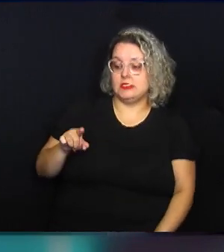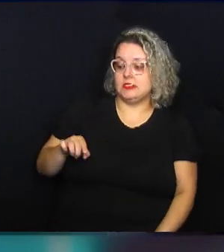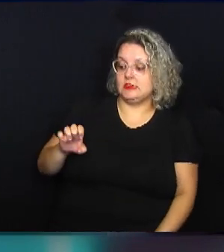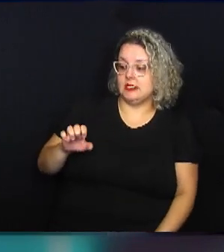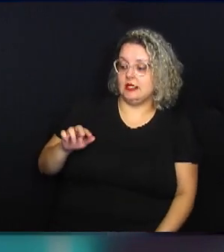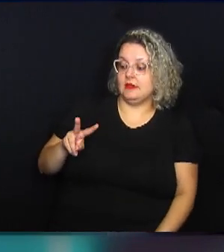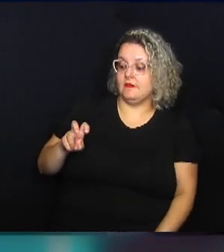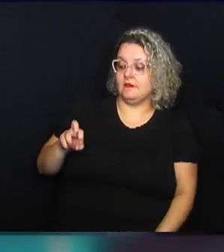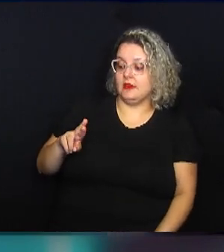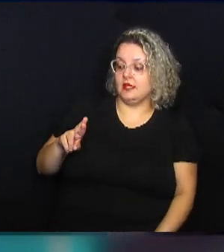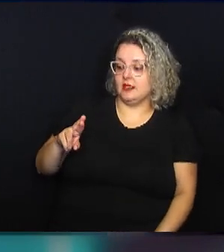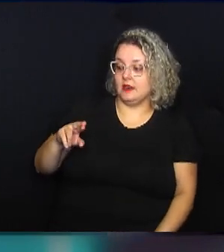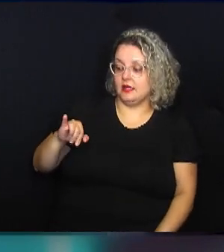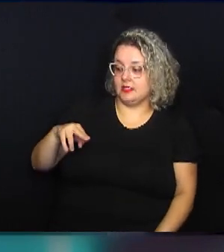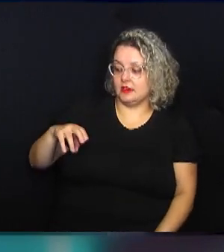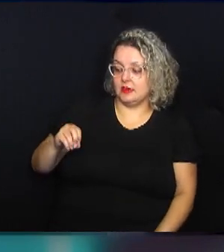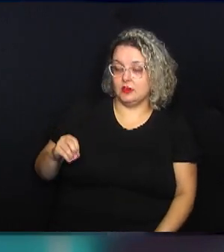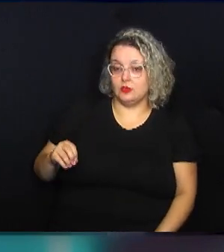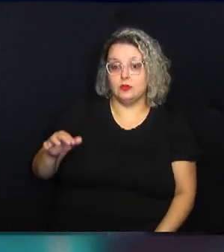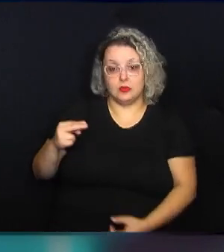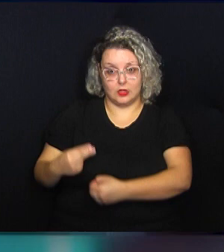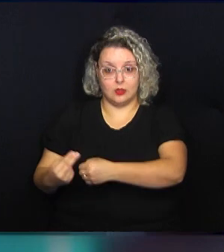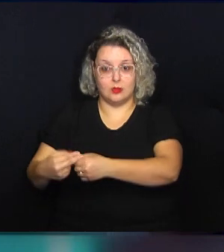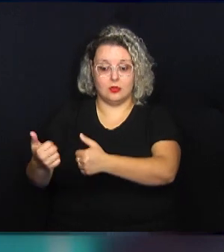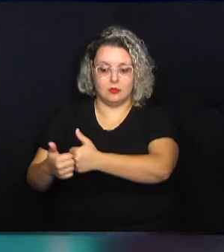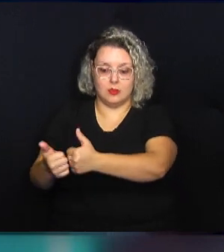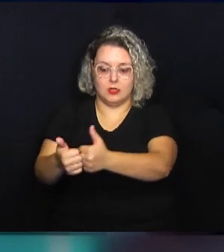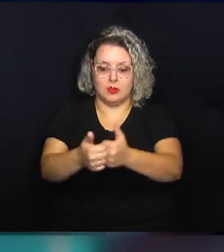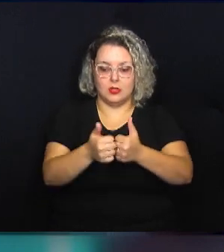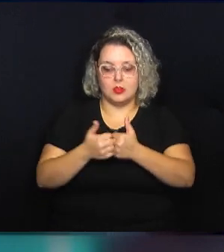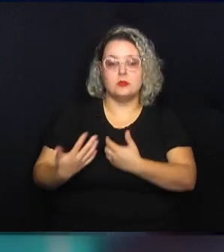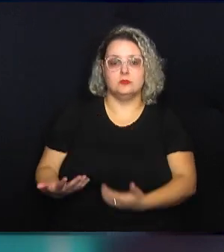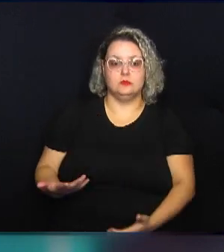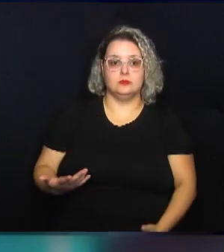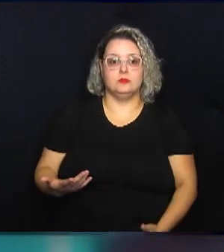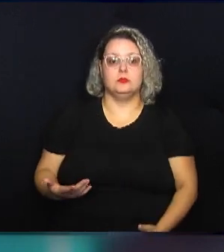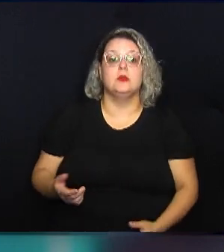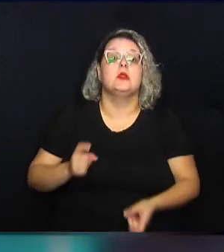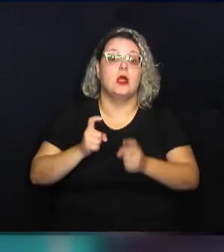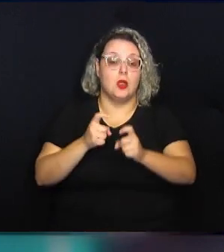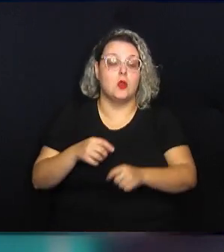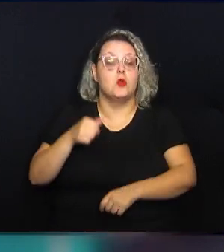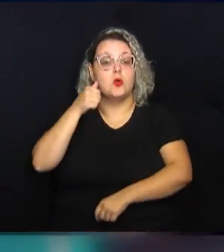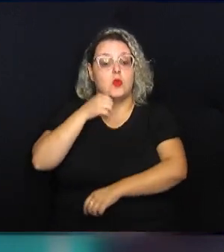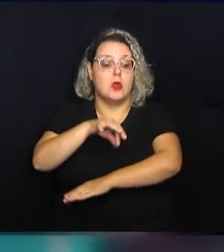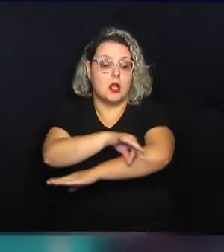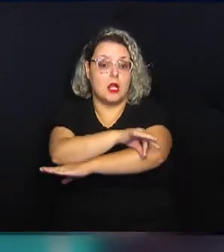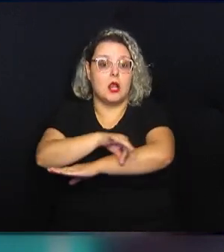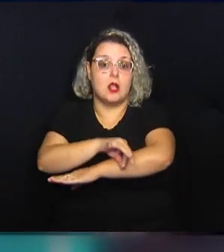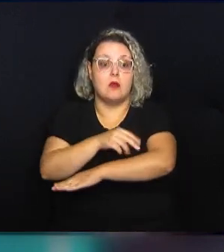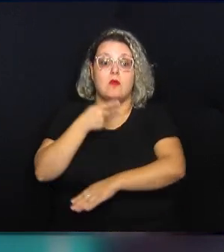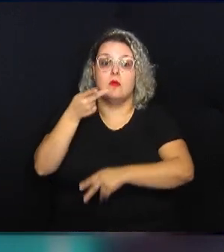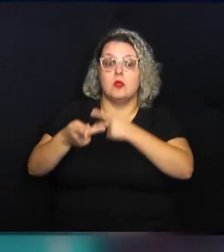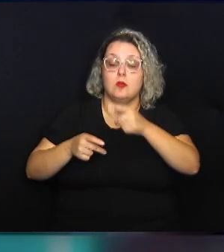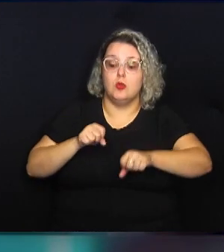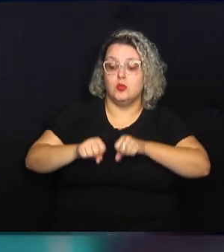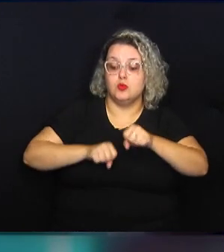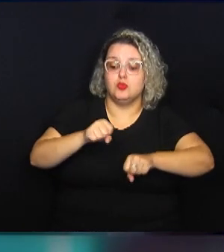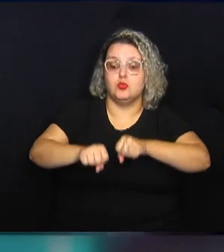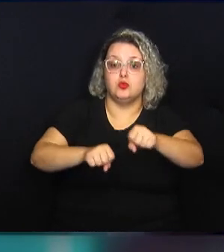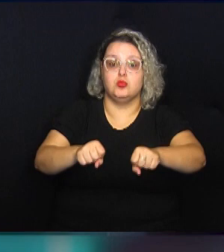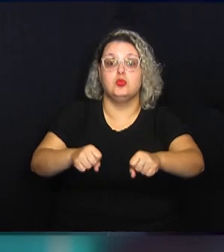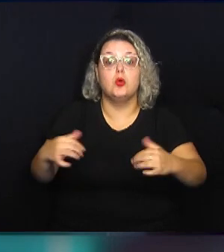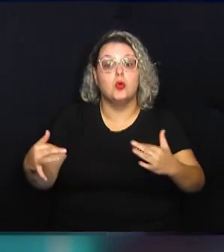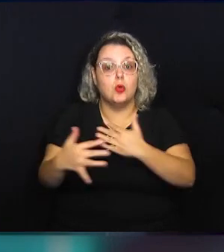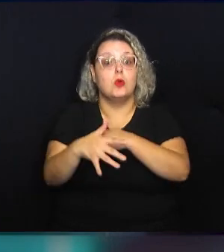Zeferino Vaz da Unicamp e nas áreas próximas. Durante a reunião, a arquiteta falou sobre como a